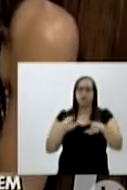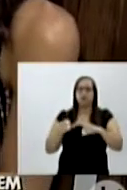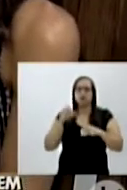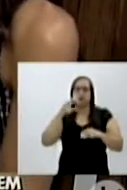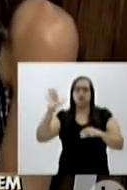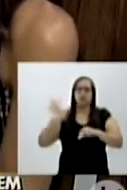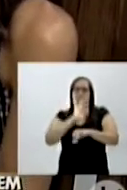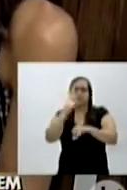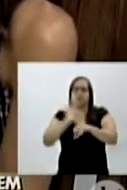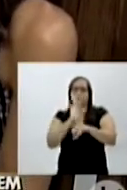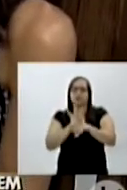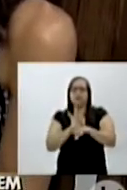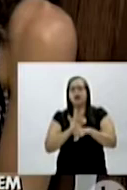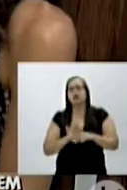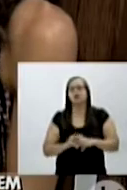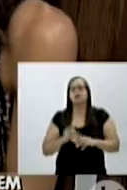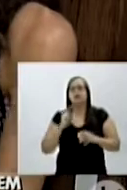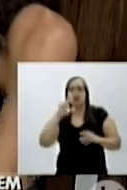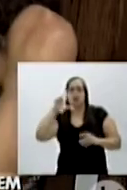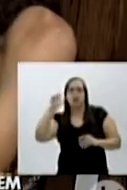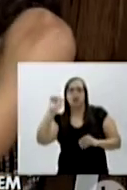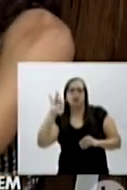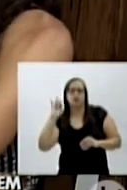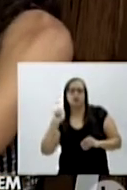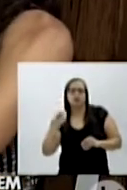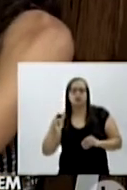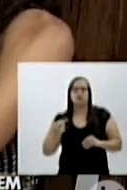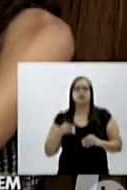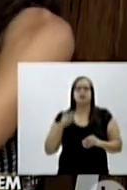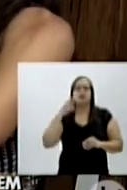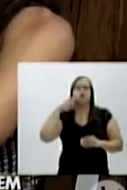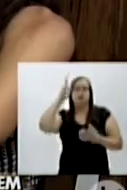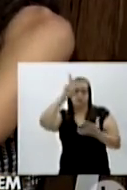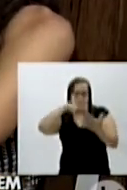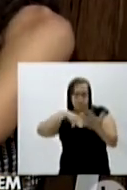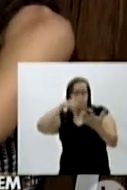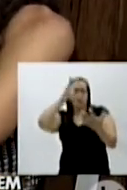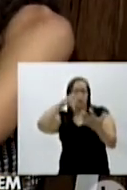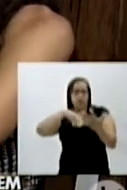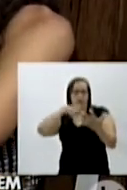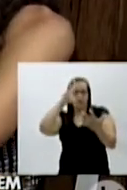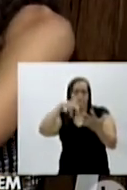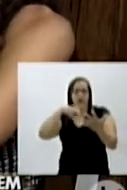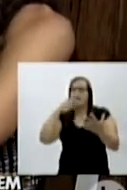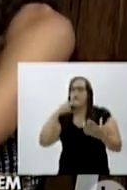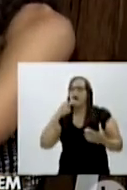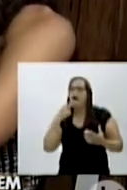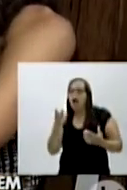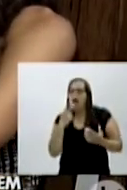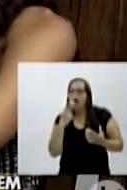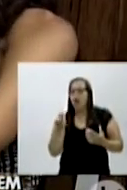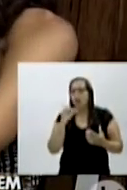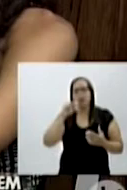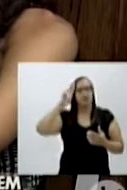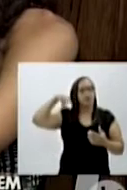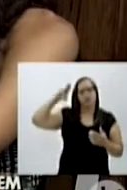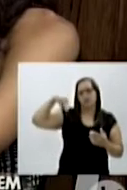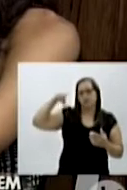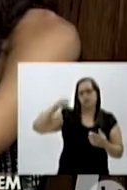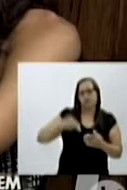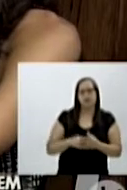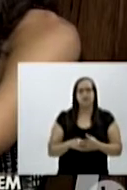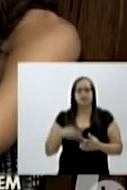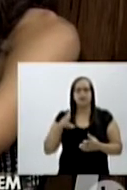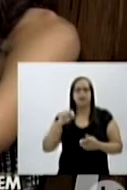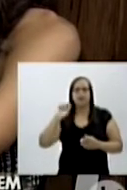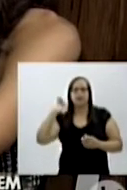disciplinas da faculdade. Por exemplo, latim. Eu uso o ledor de tela também, só que eu não tenho um sintetizador de voz para latim. Eu tenho